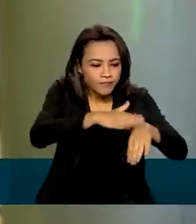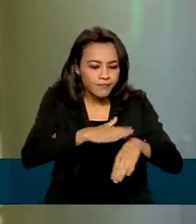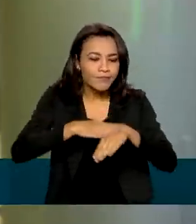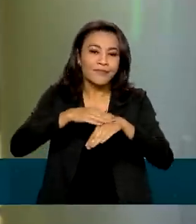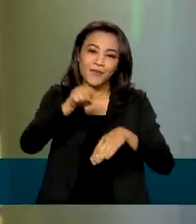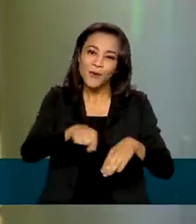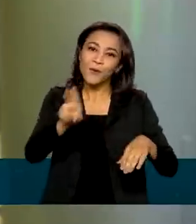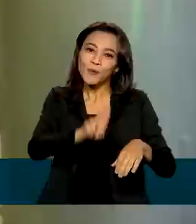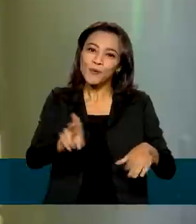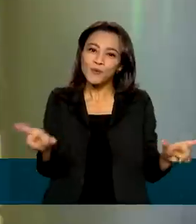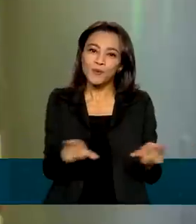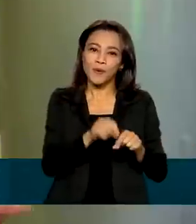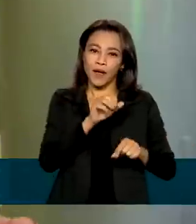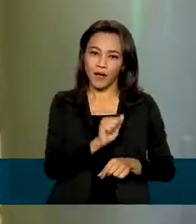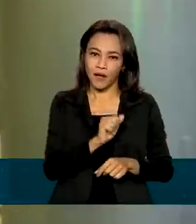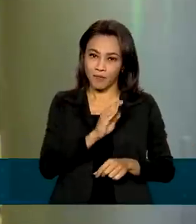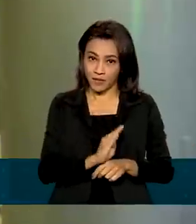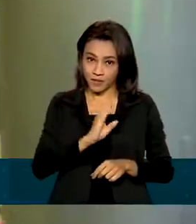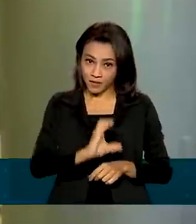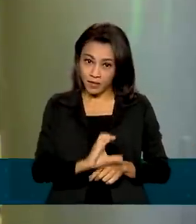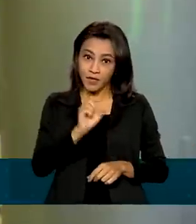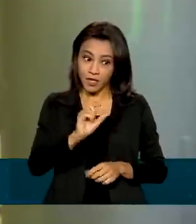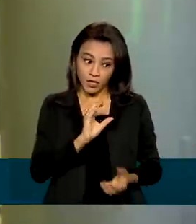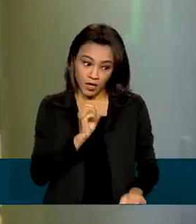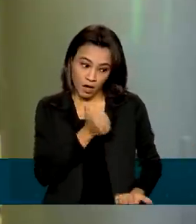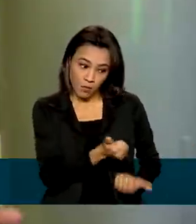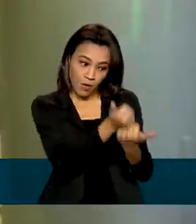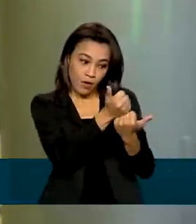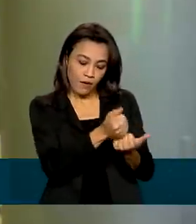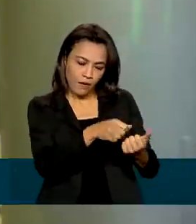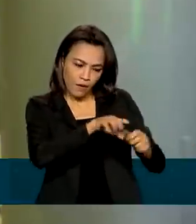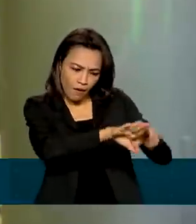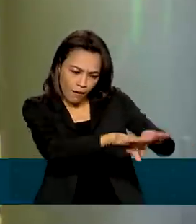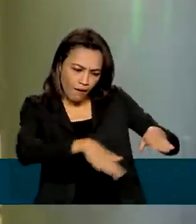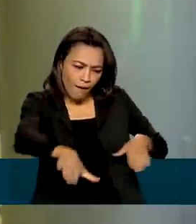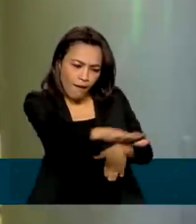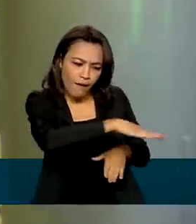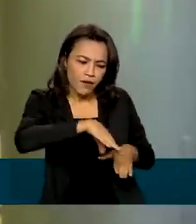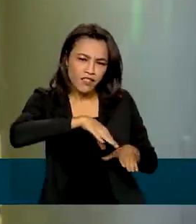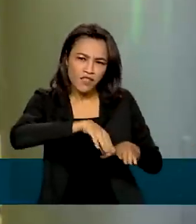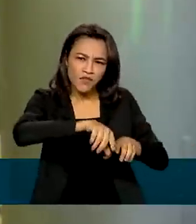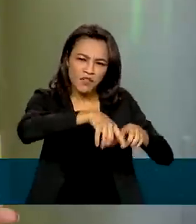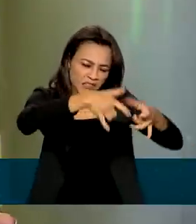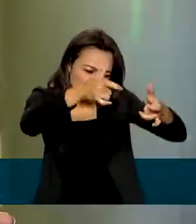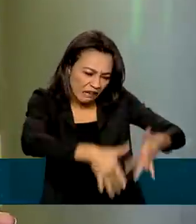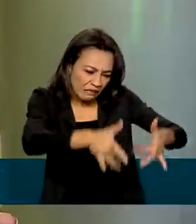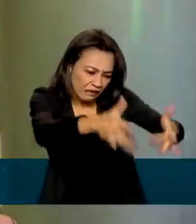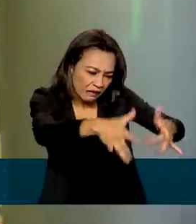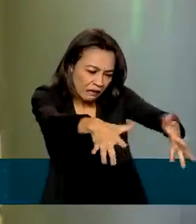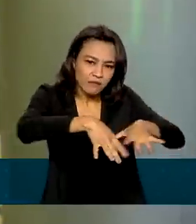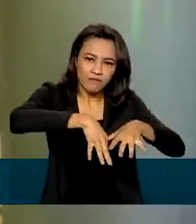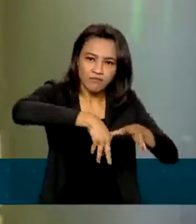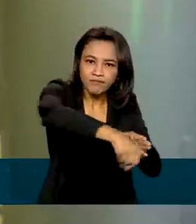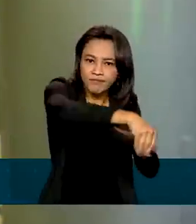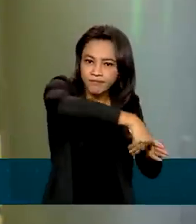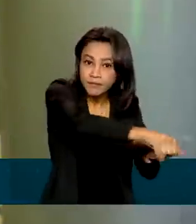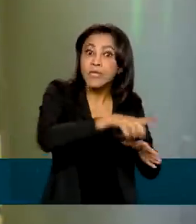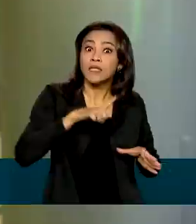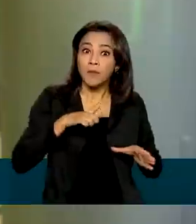ABC, que financia a recuperação de áreas e de pastagens degradadas. O plano também prevê o